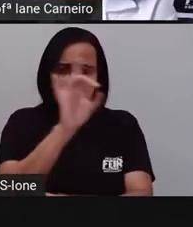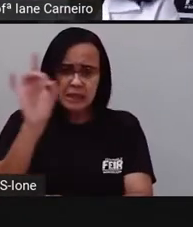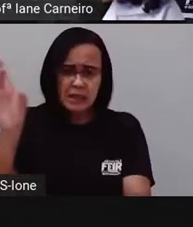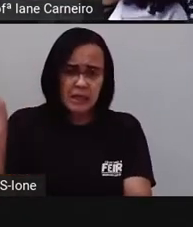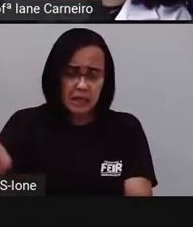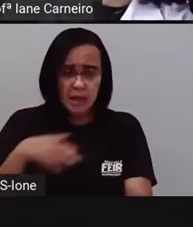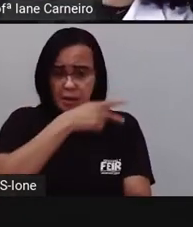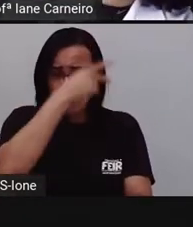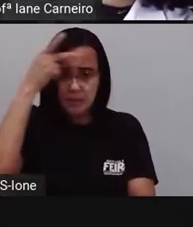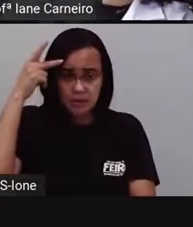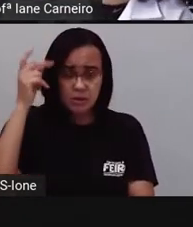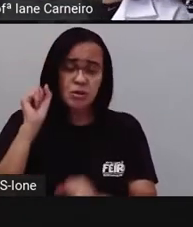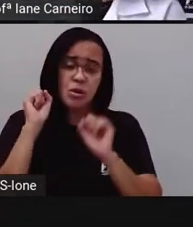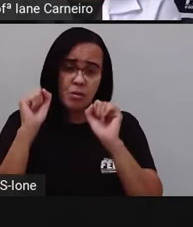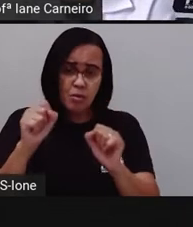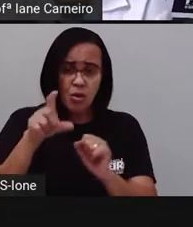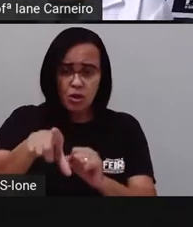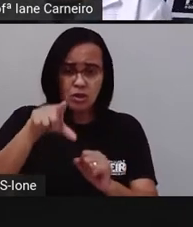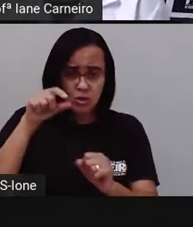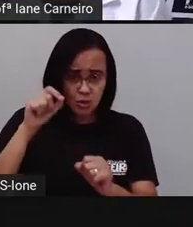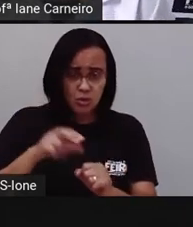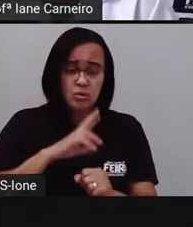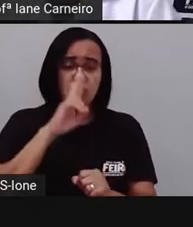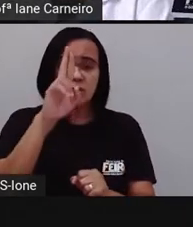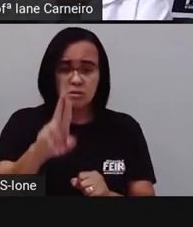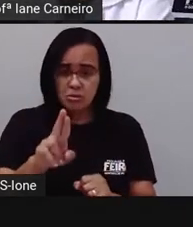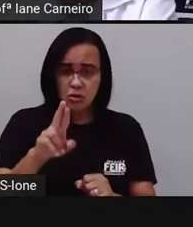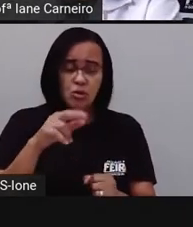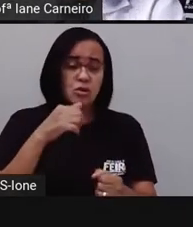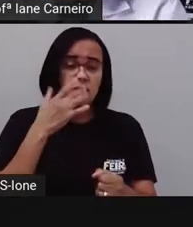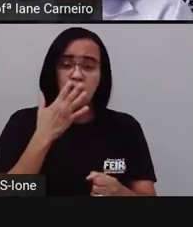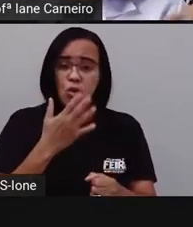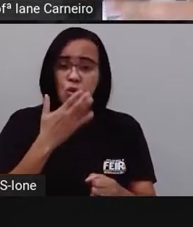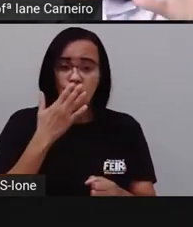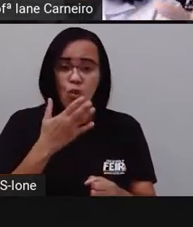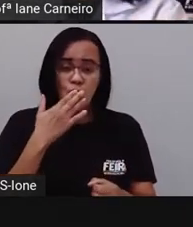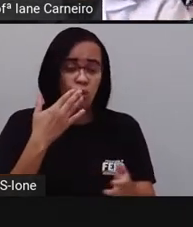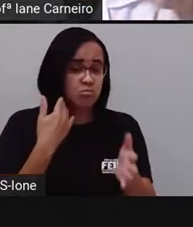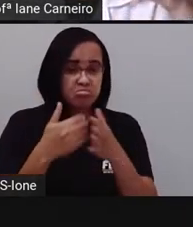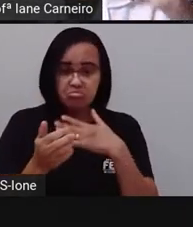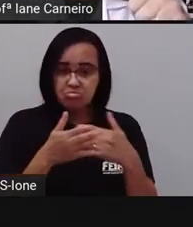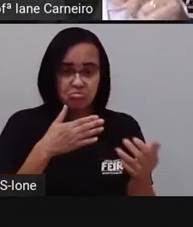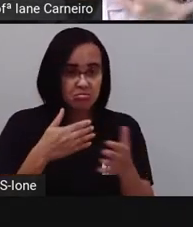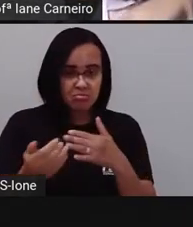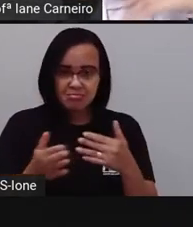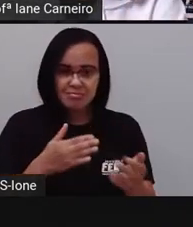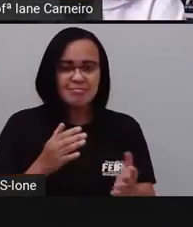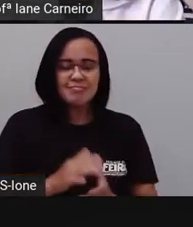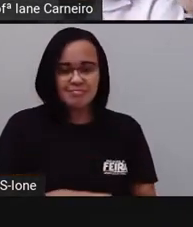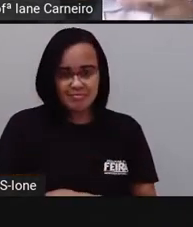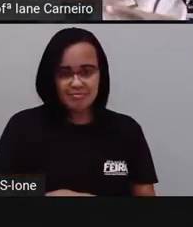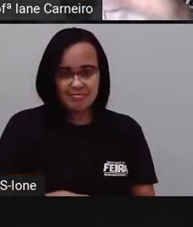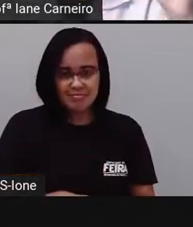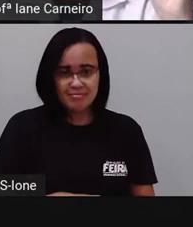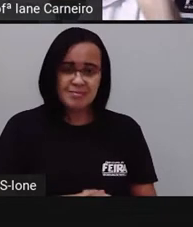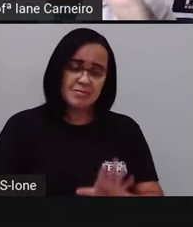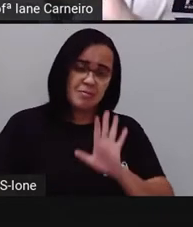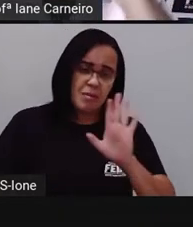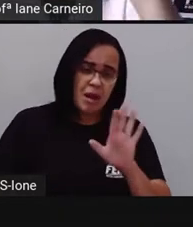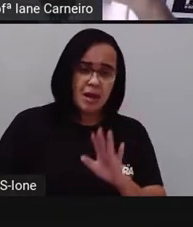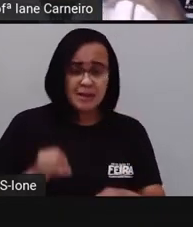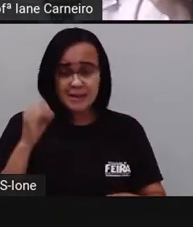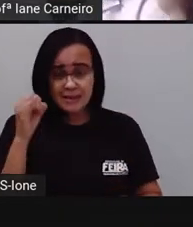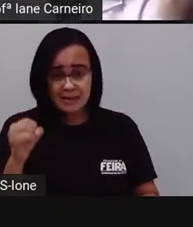né? E aí, o objetivo da sua pesquisa você saber a preferência de cada um, tudo bem. Mas se você quiser saber